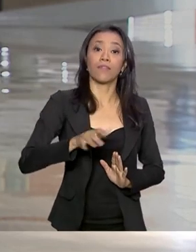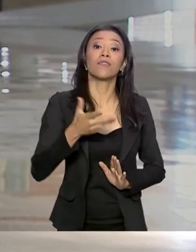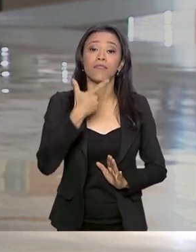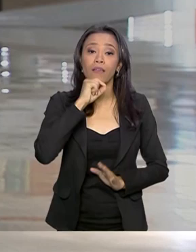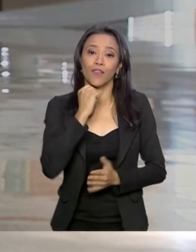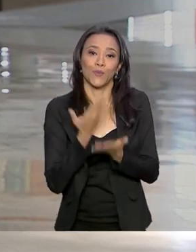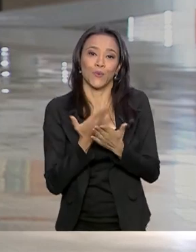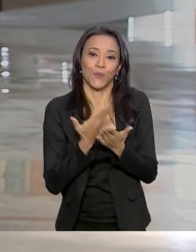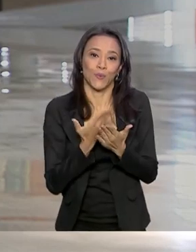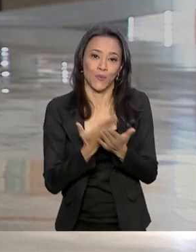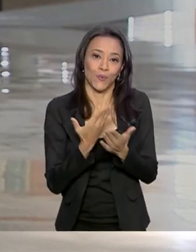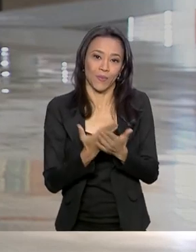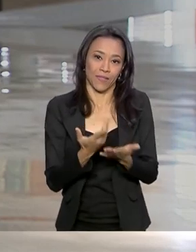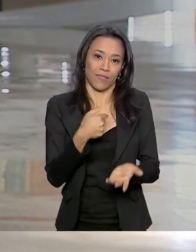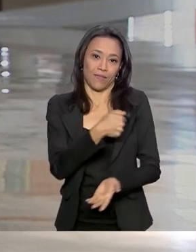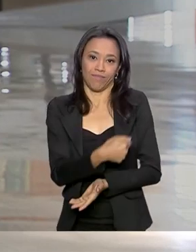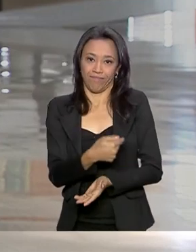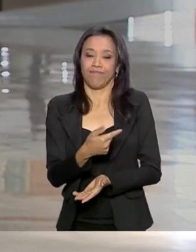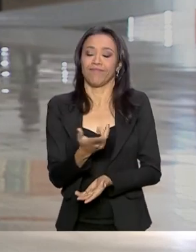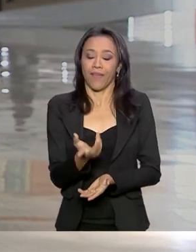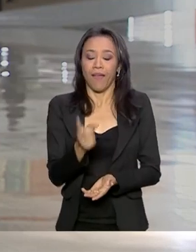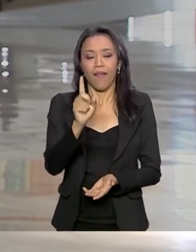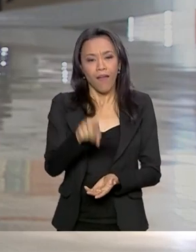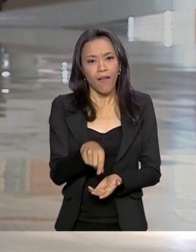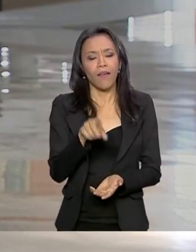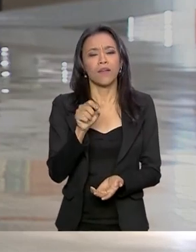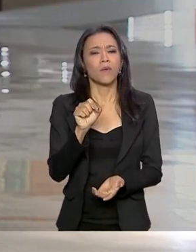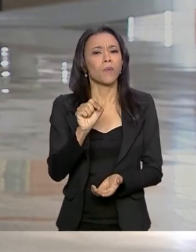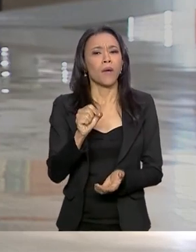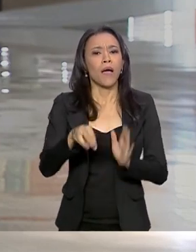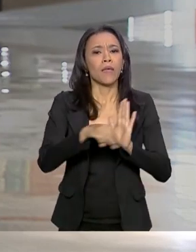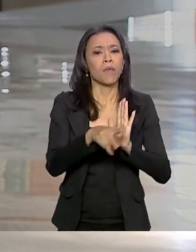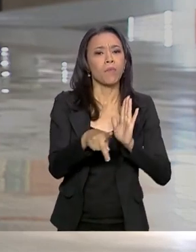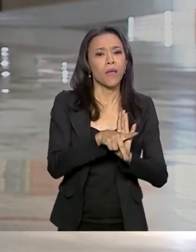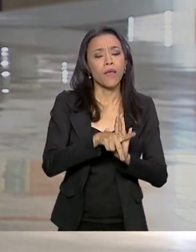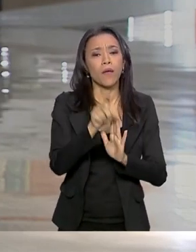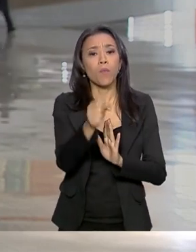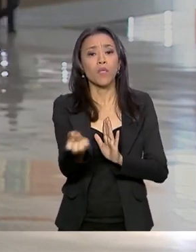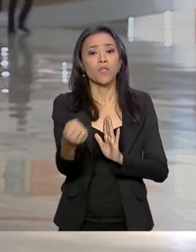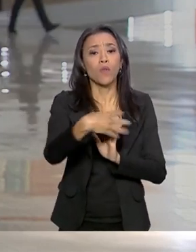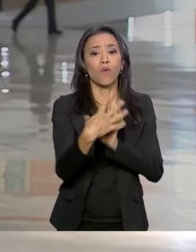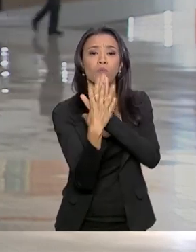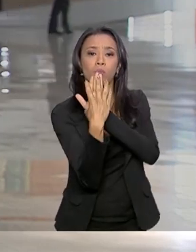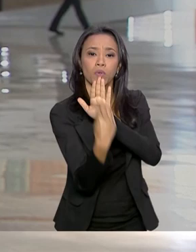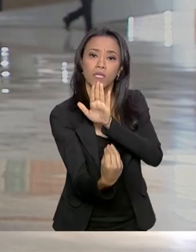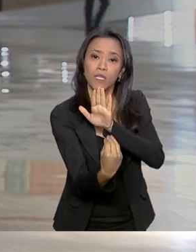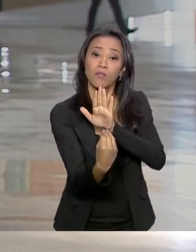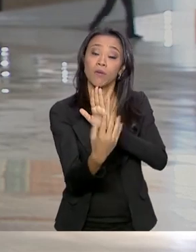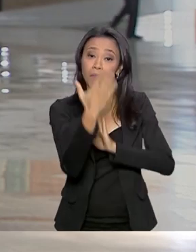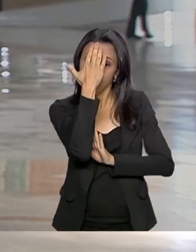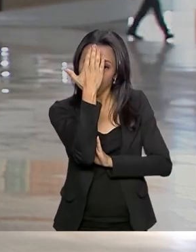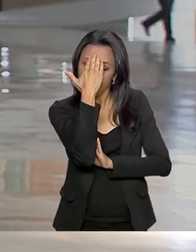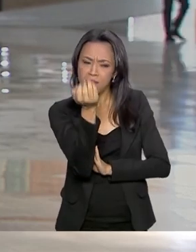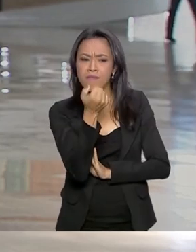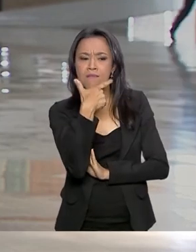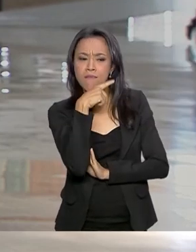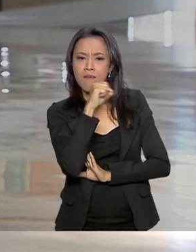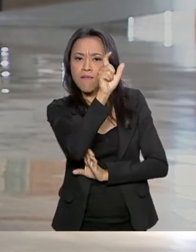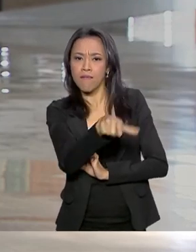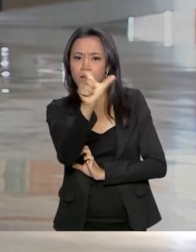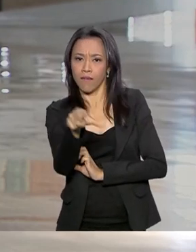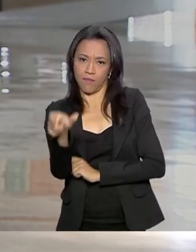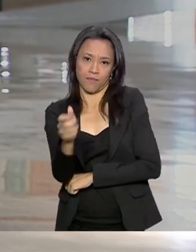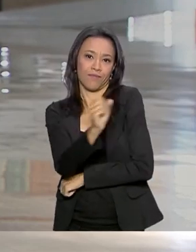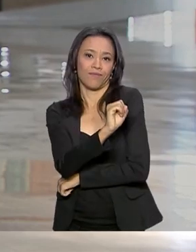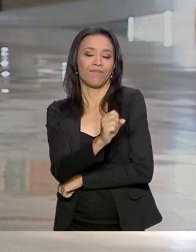Batizada de MP da Liberdade Estudantil, a medida vai oferecer uma nova modalidade de identificação dos estudantes em versão